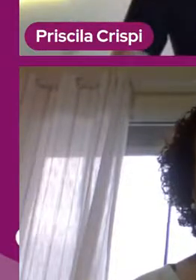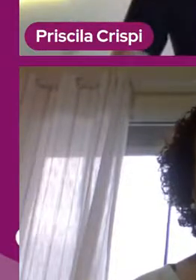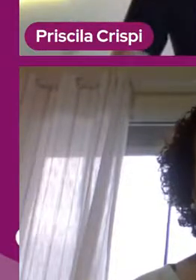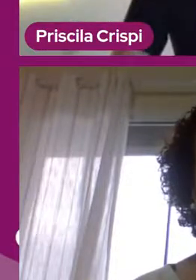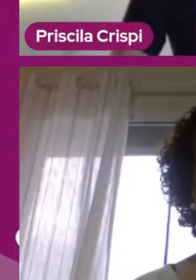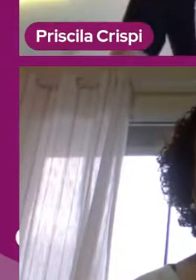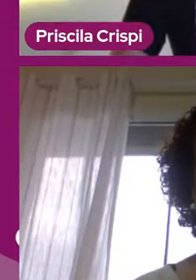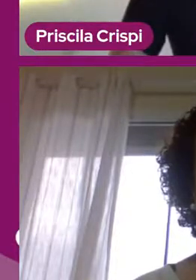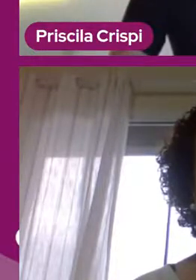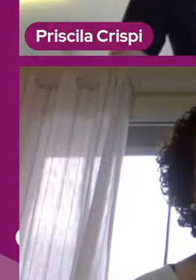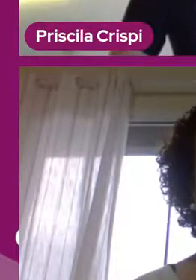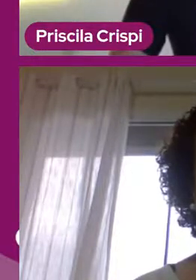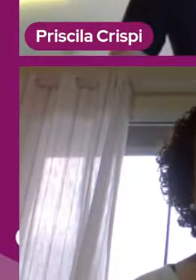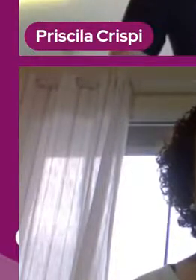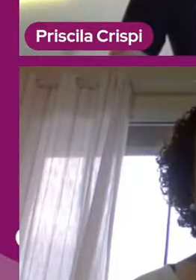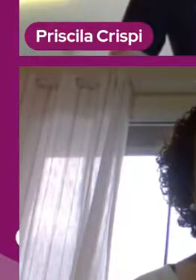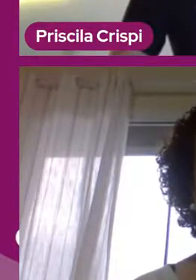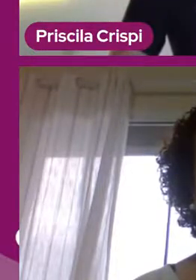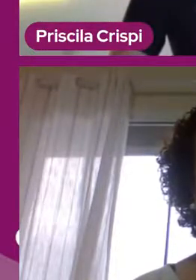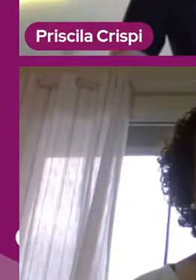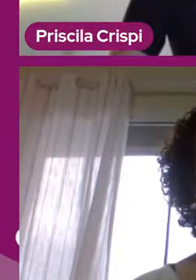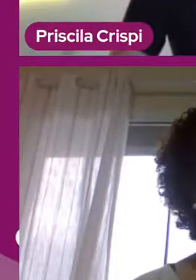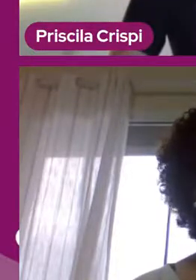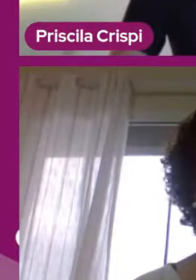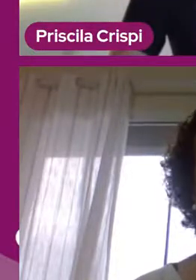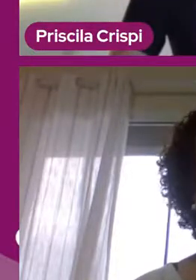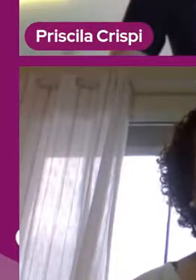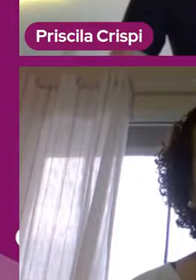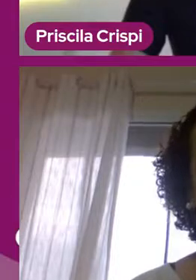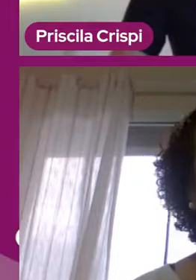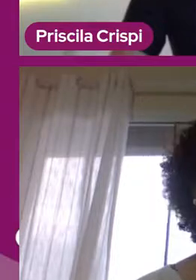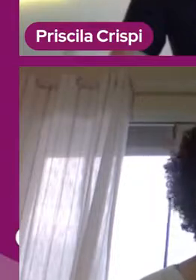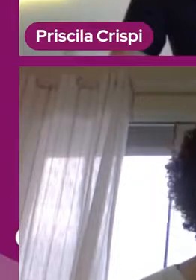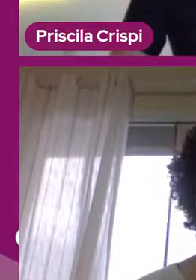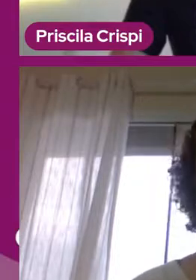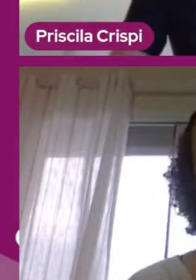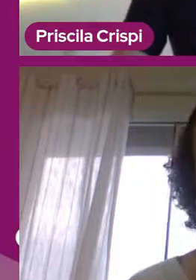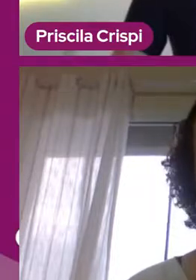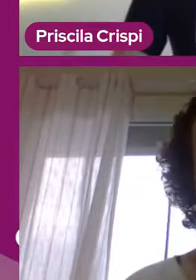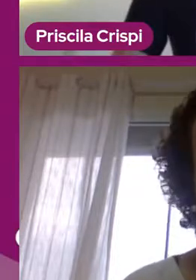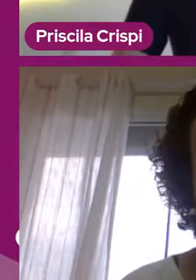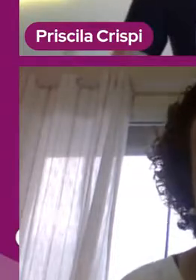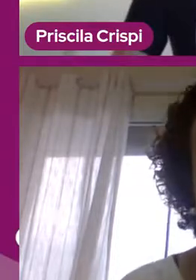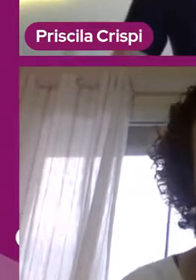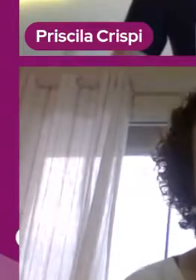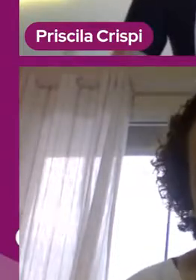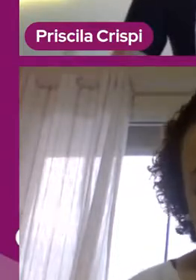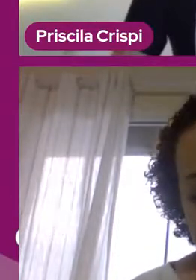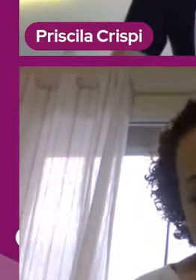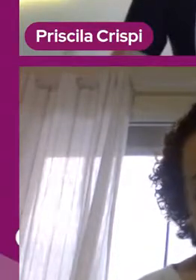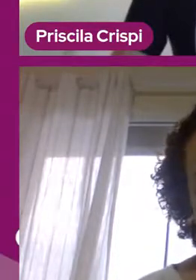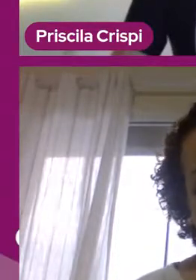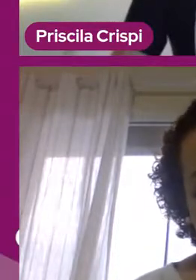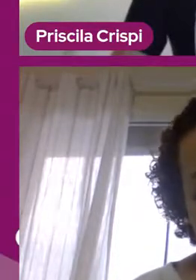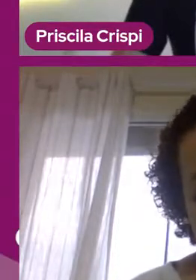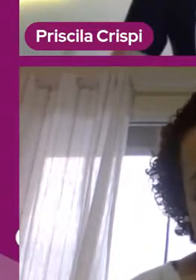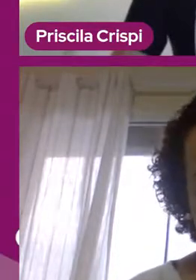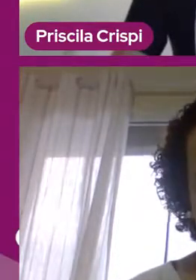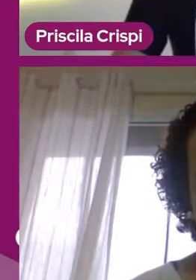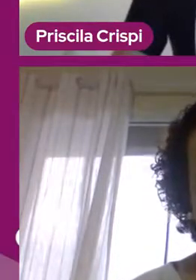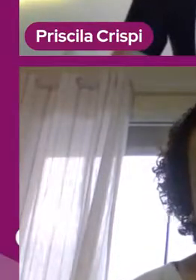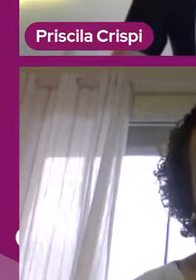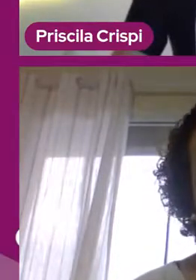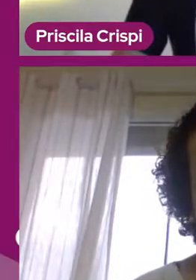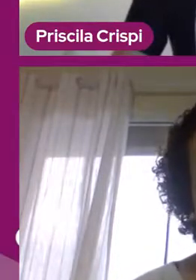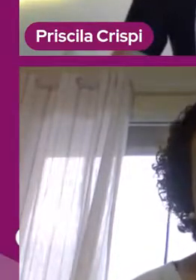que a gente esqueceu de perguntar, fica a Não, acho que era só... Acho que a mensagem era essa. E também falar